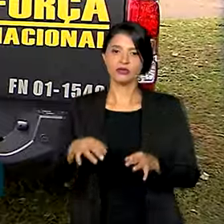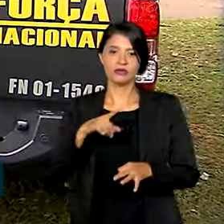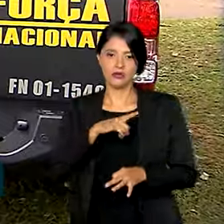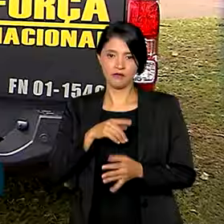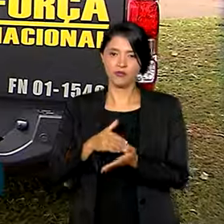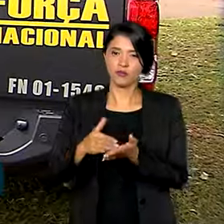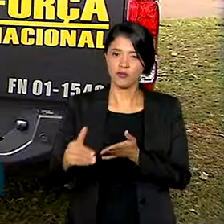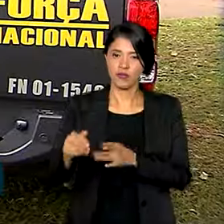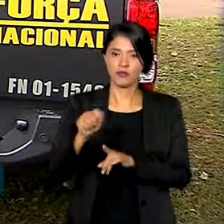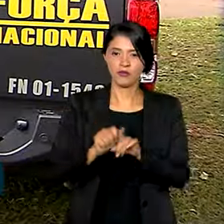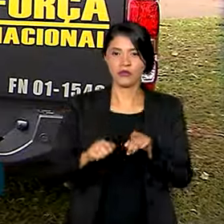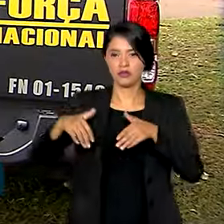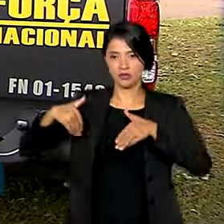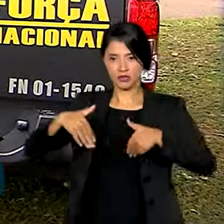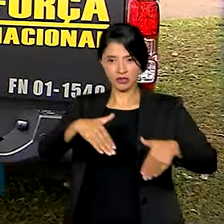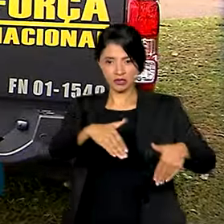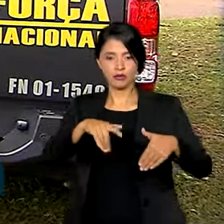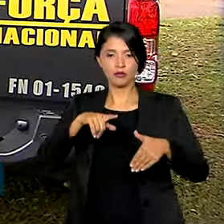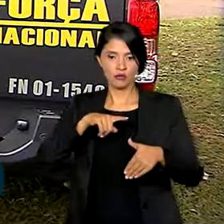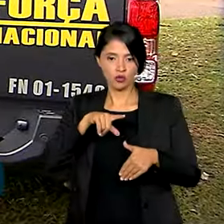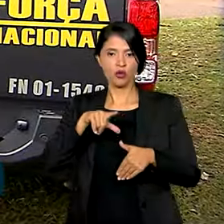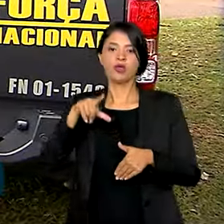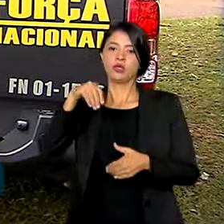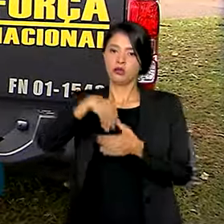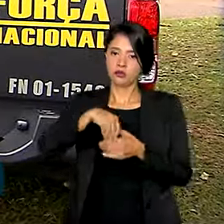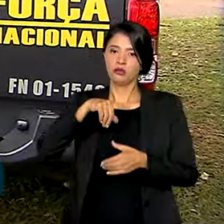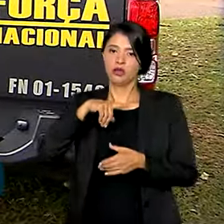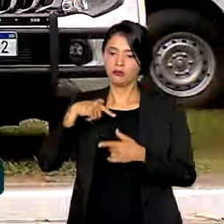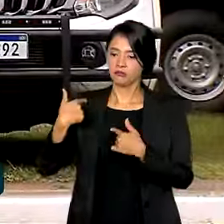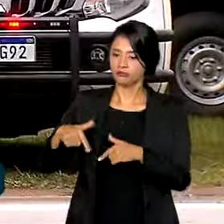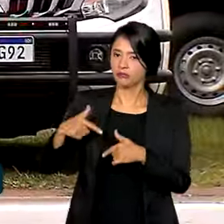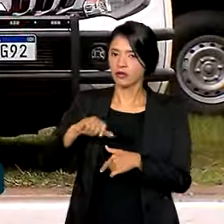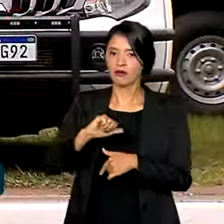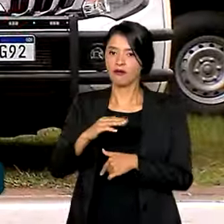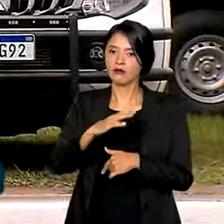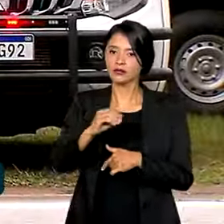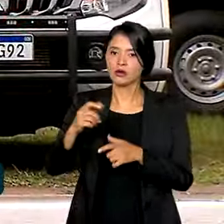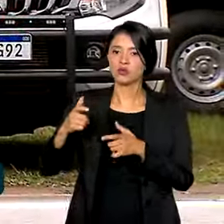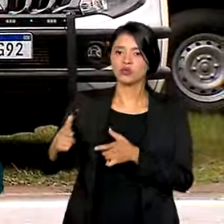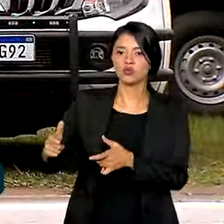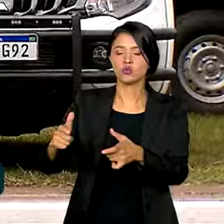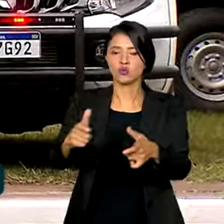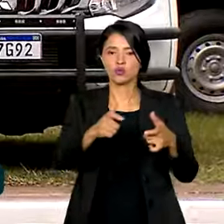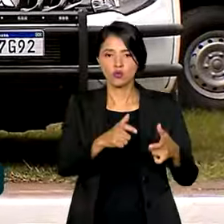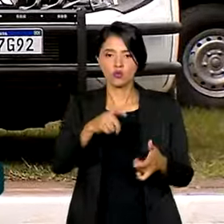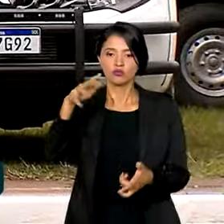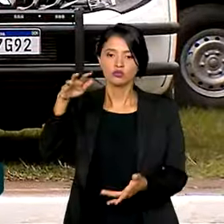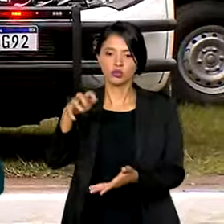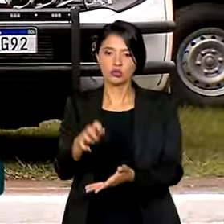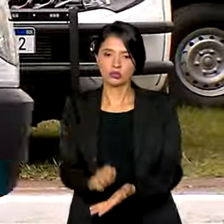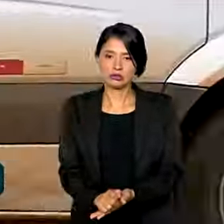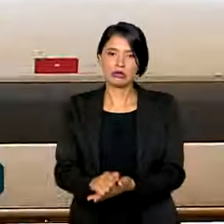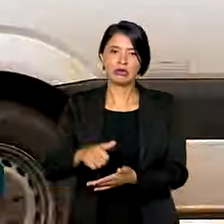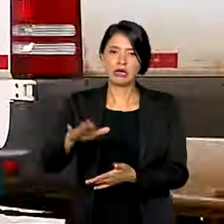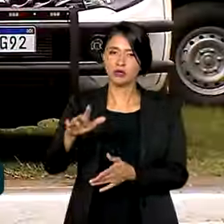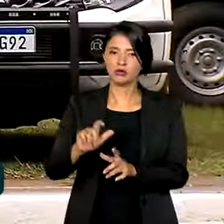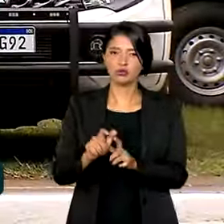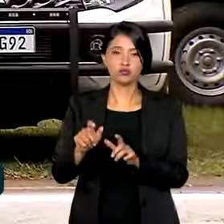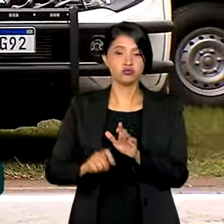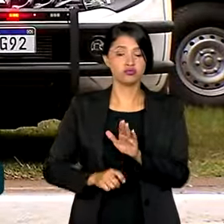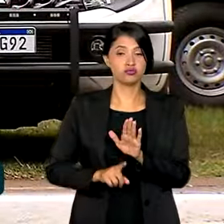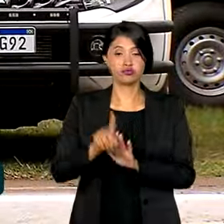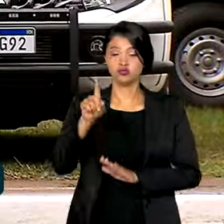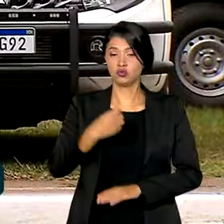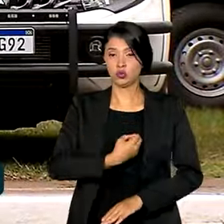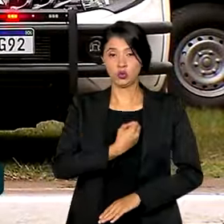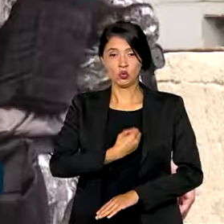teve início no mês de setembro e envolve ações em localidades onde são registrados altos índices